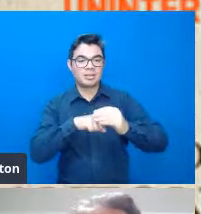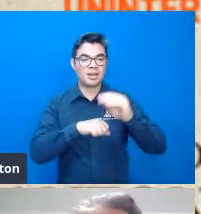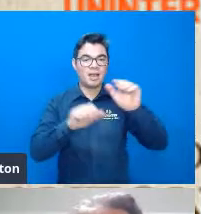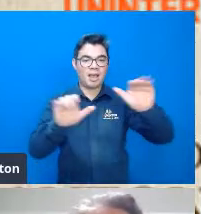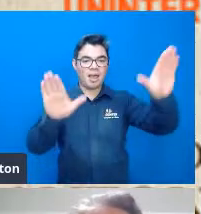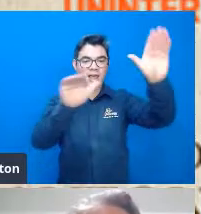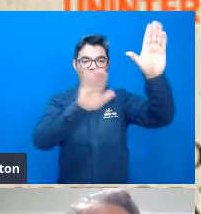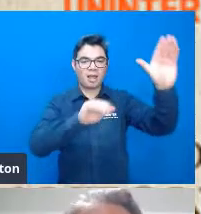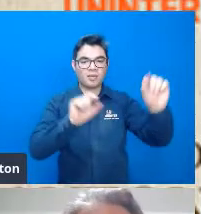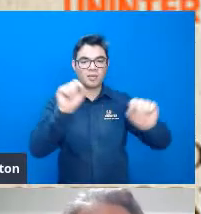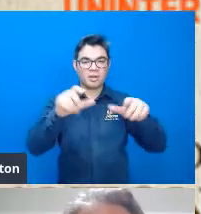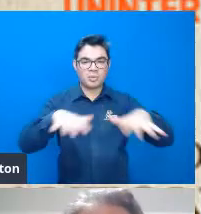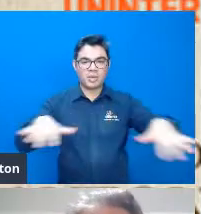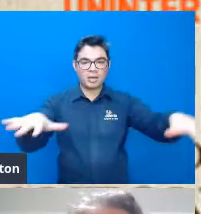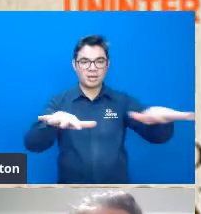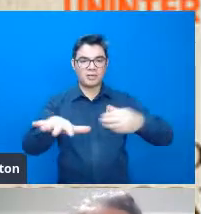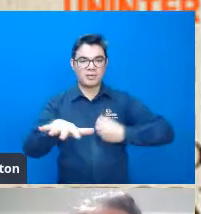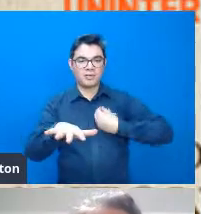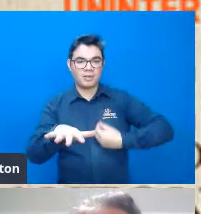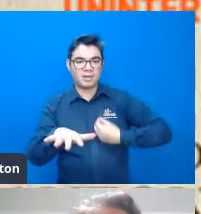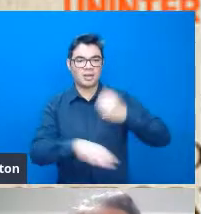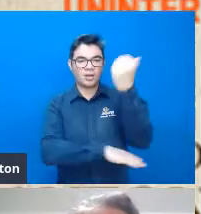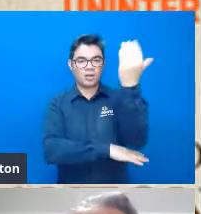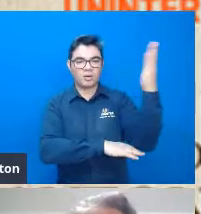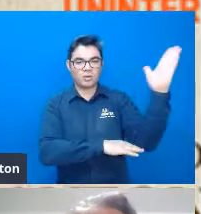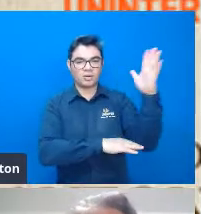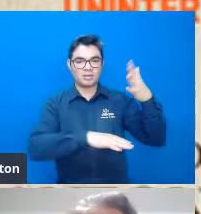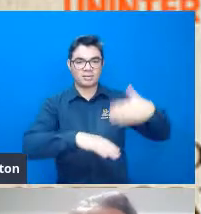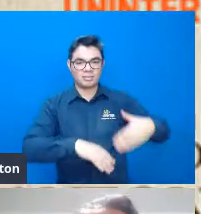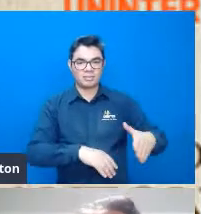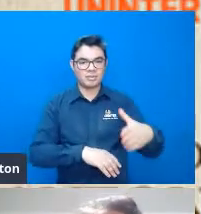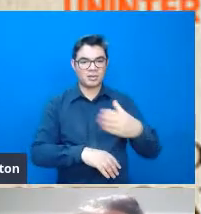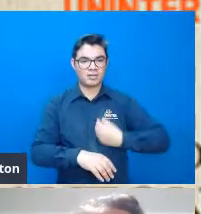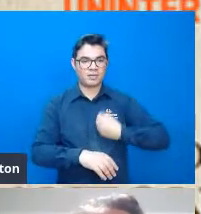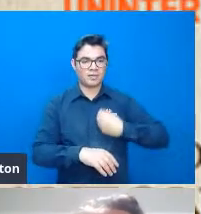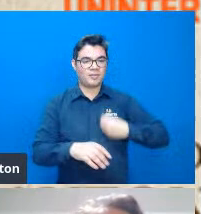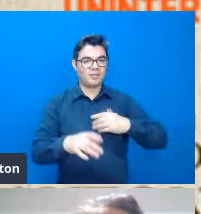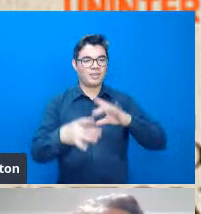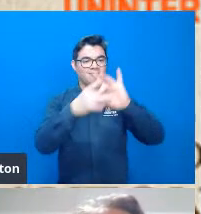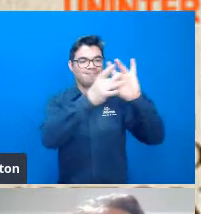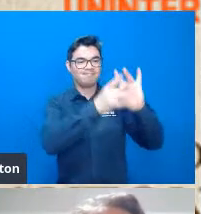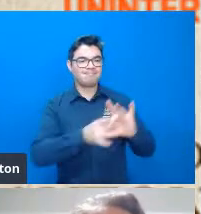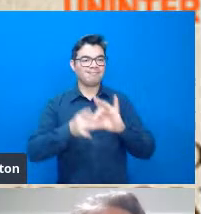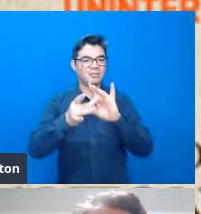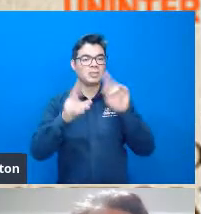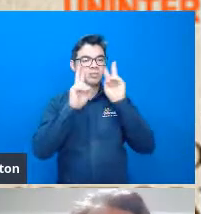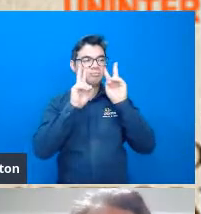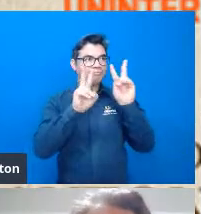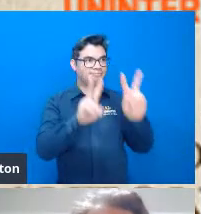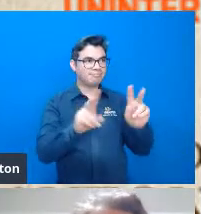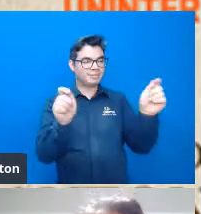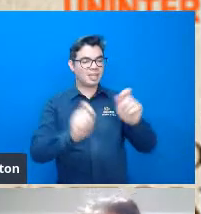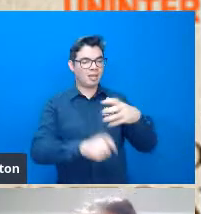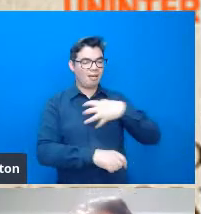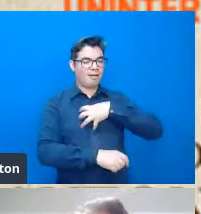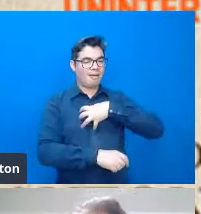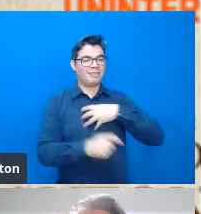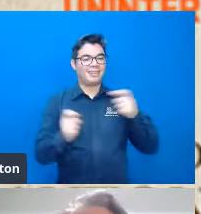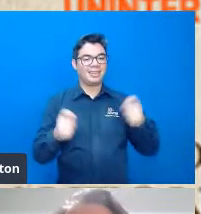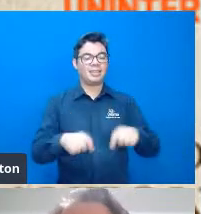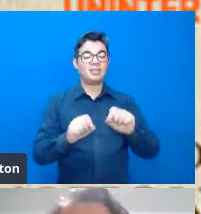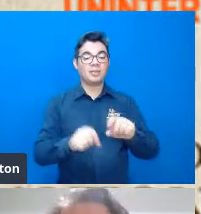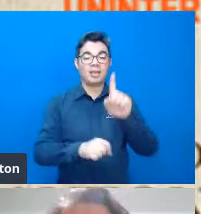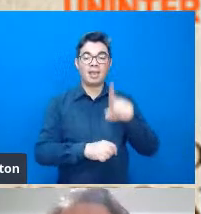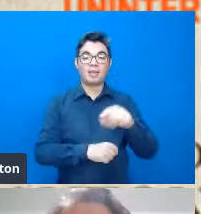passou a se questionar sobre o ambiente em que elas viviam, e a ecologia da paisagem em que essas espécies viviam o intrigava, e esse é um